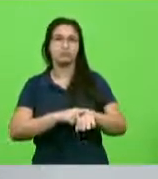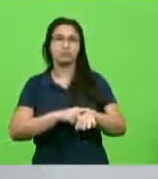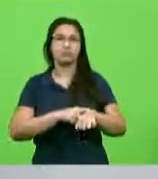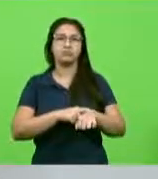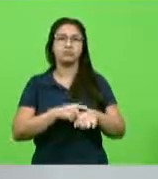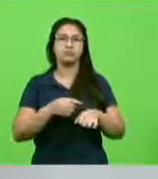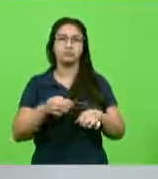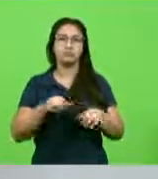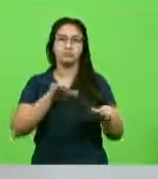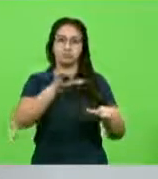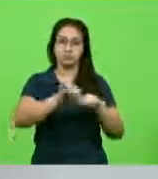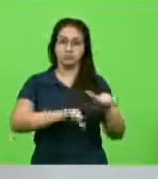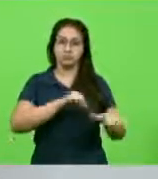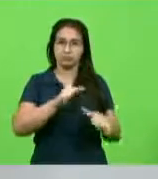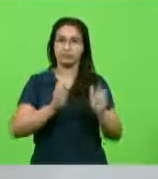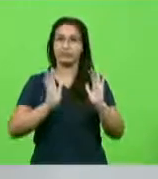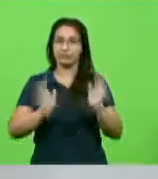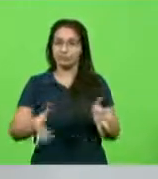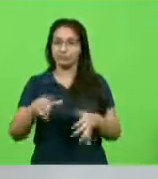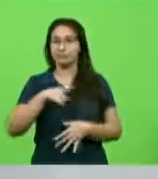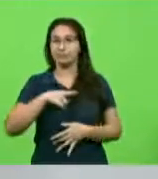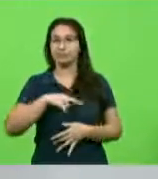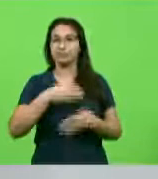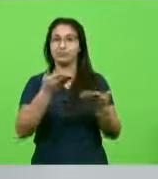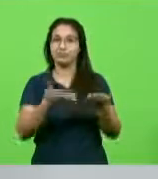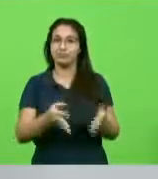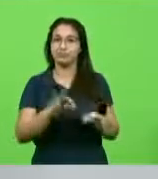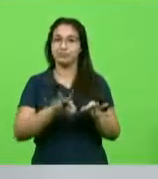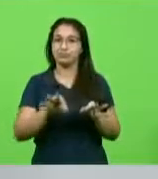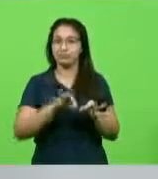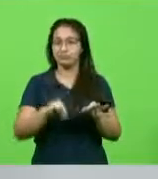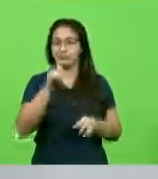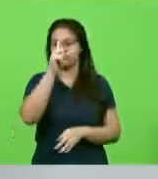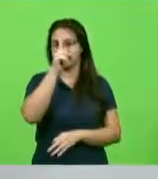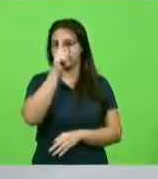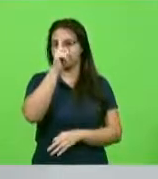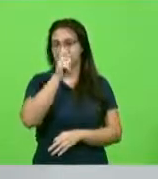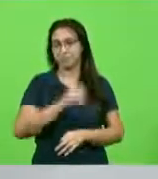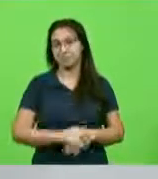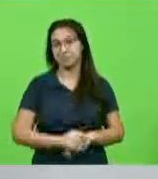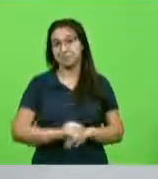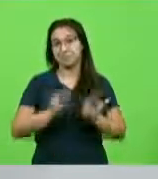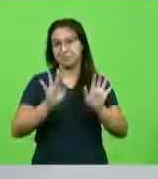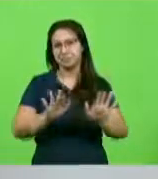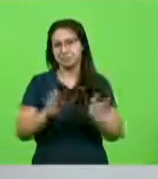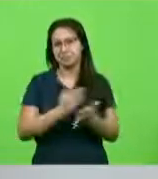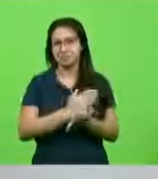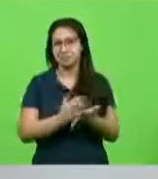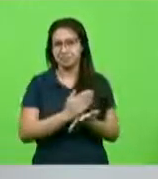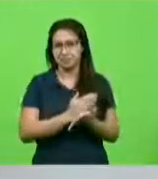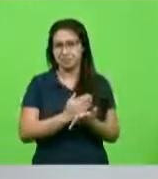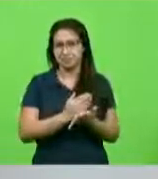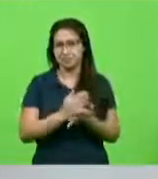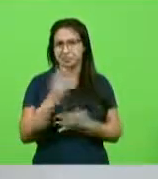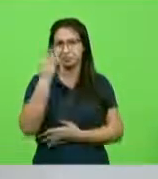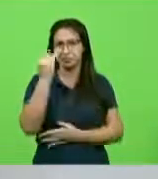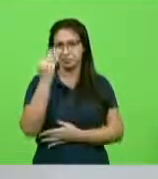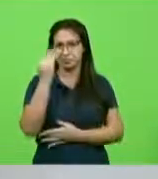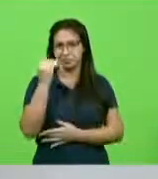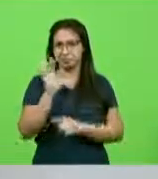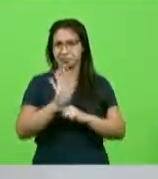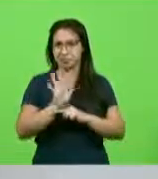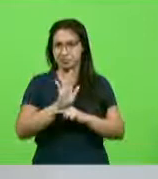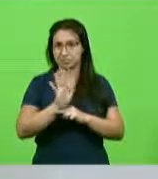dos profissionais que já existem nas instituições hospitalares. Mas eu tenho algumas imagens que demonstram o